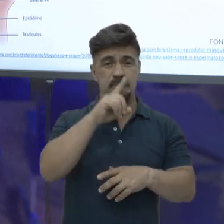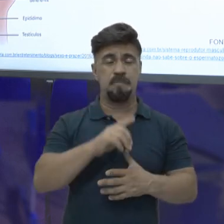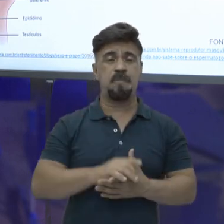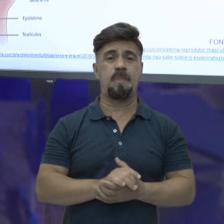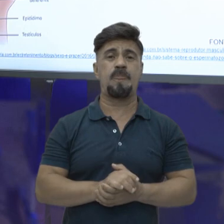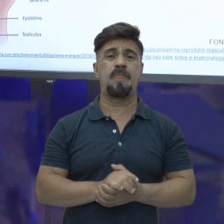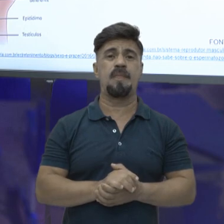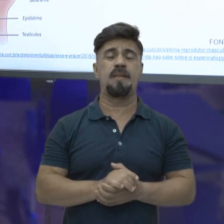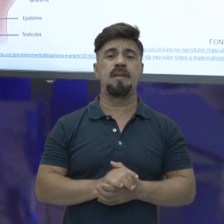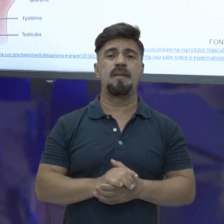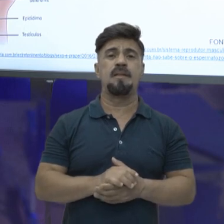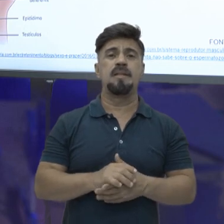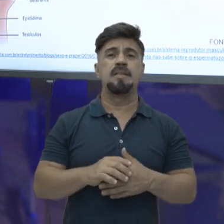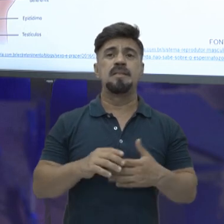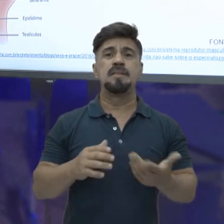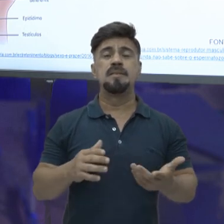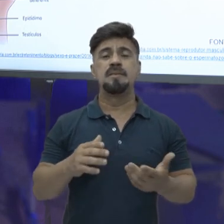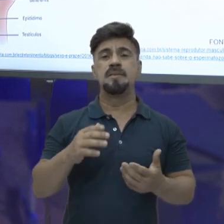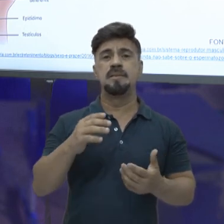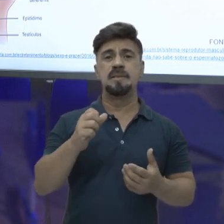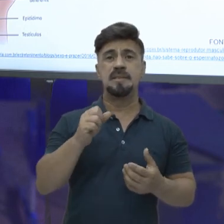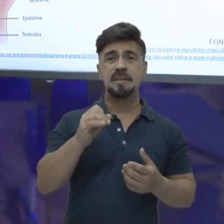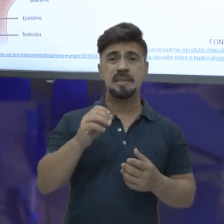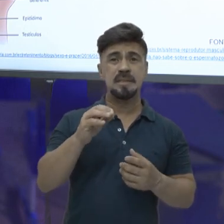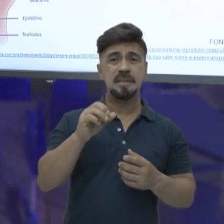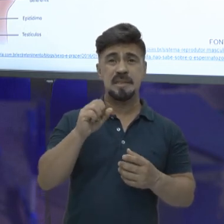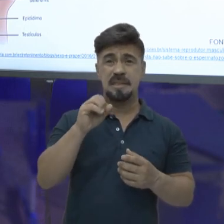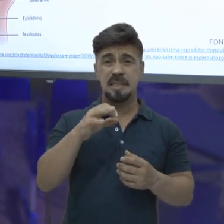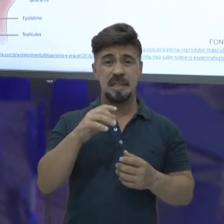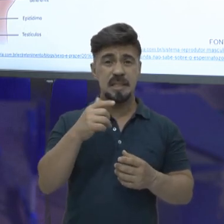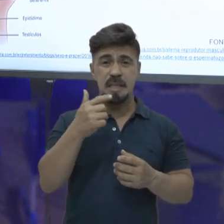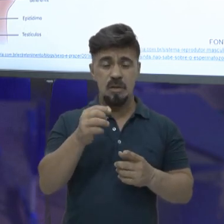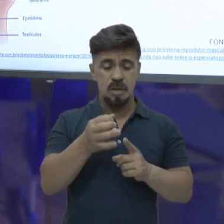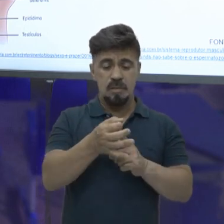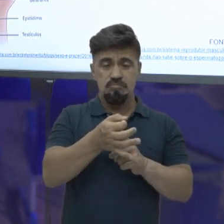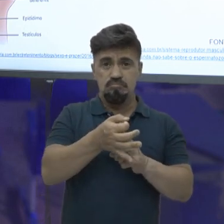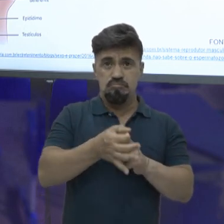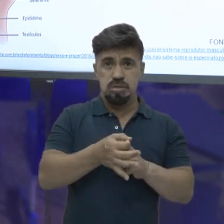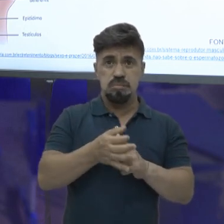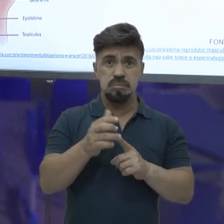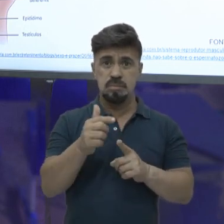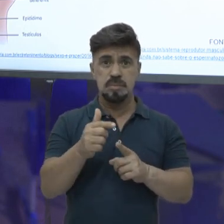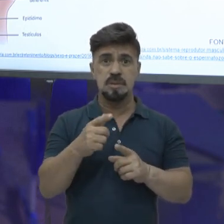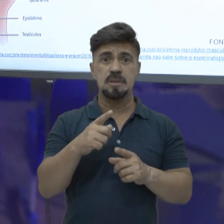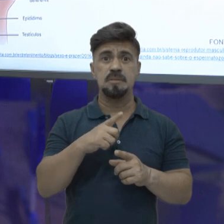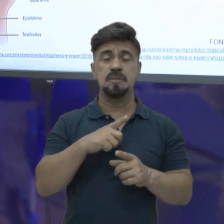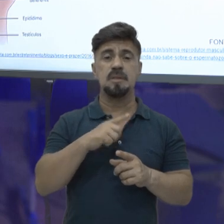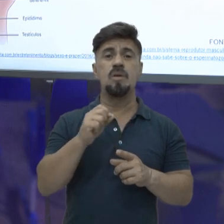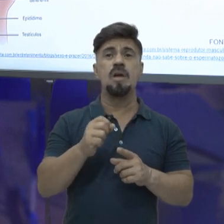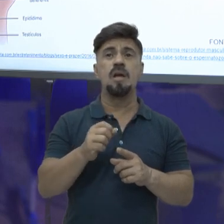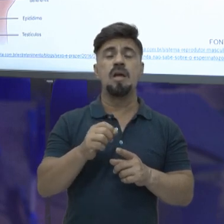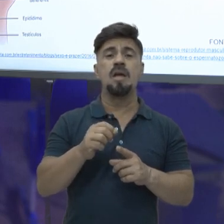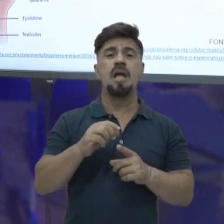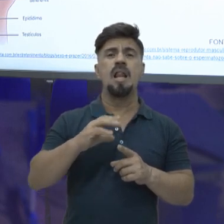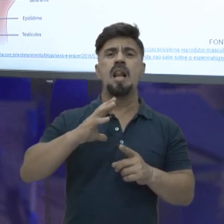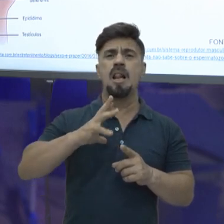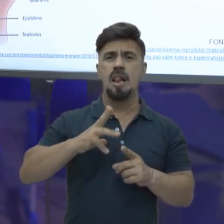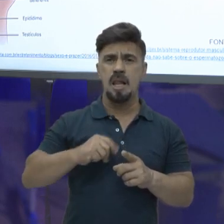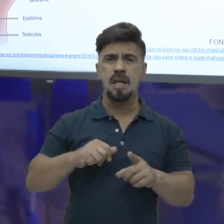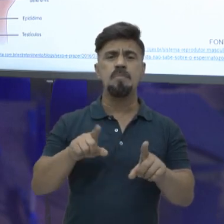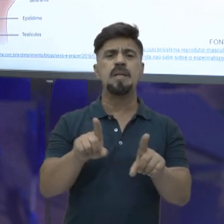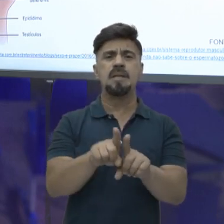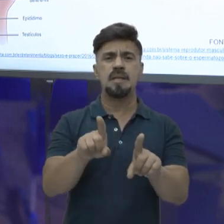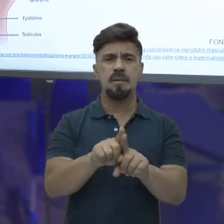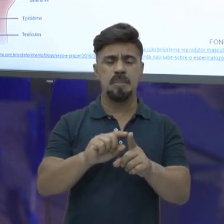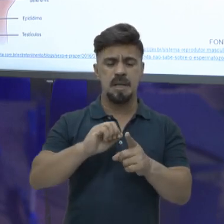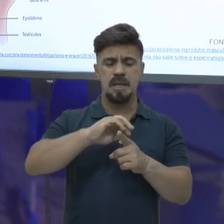certo? Quem não tem o epidídimo, não tem estresse também não. O que é que vai fazer? Vai fazer então o processo de limpeza da